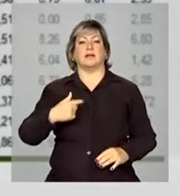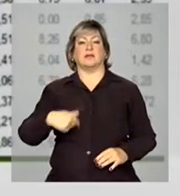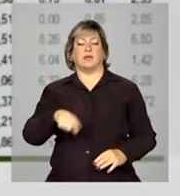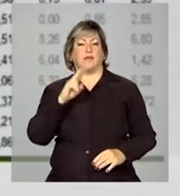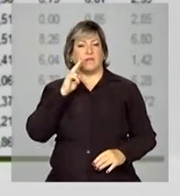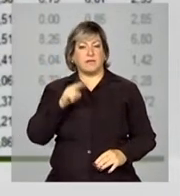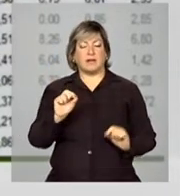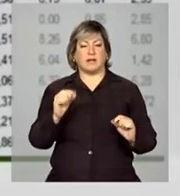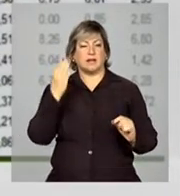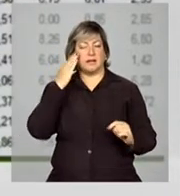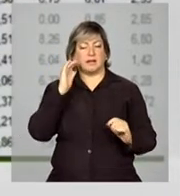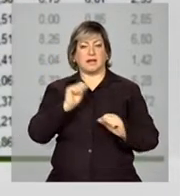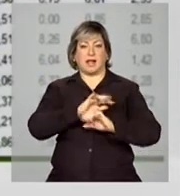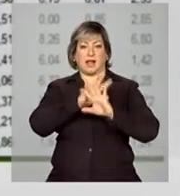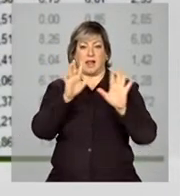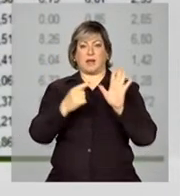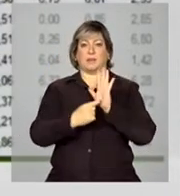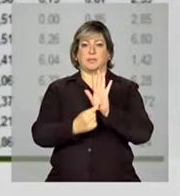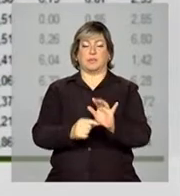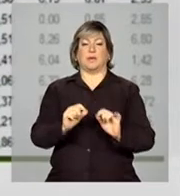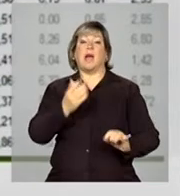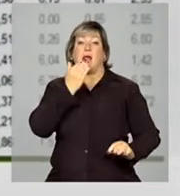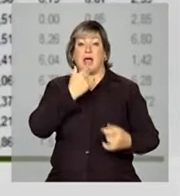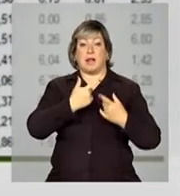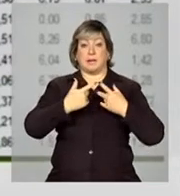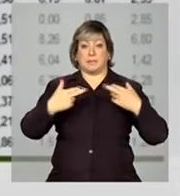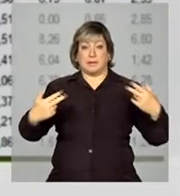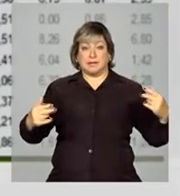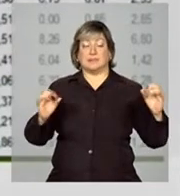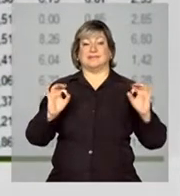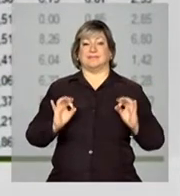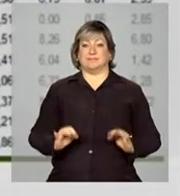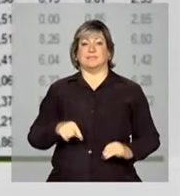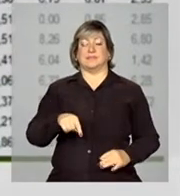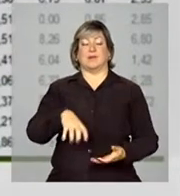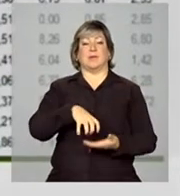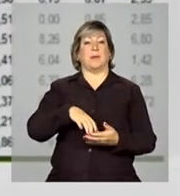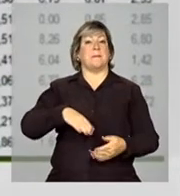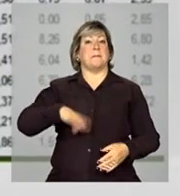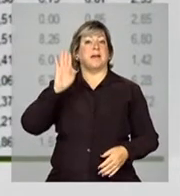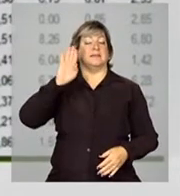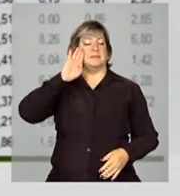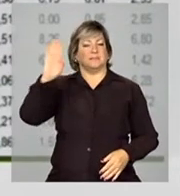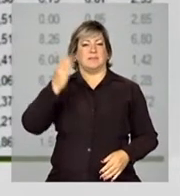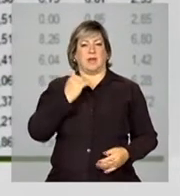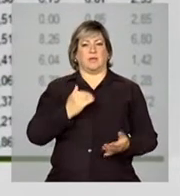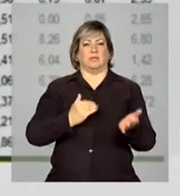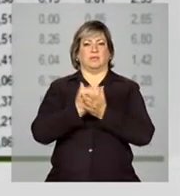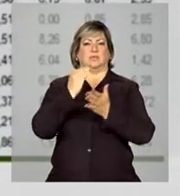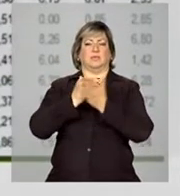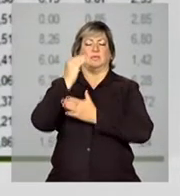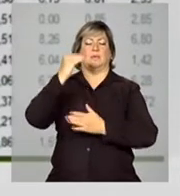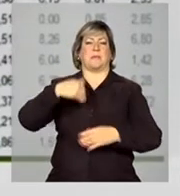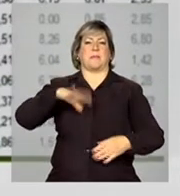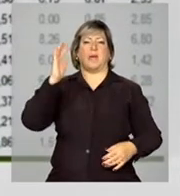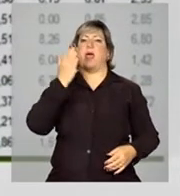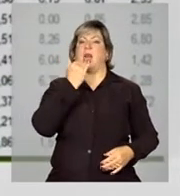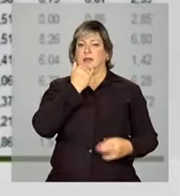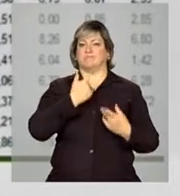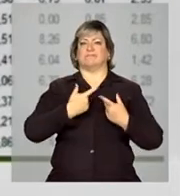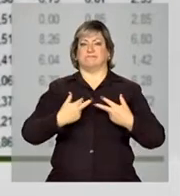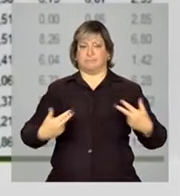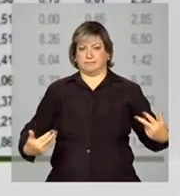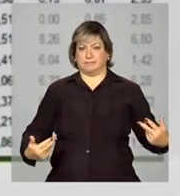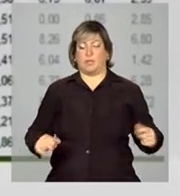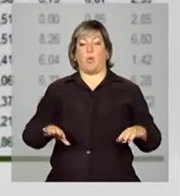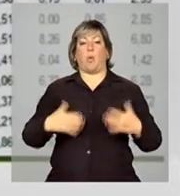esse quadro deixar claro que a alimentação é, com certeza, o grupo que tem pressionado mais a inflação quando você compara